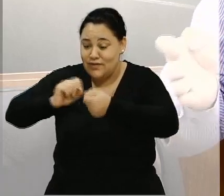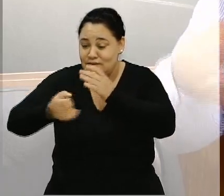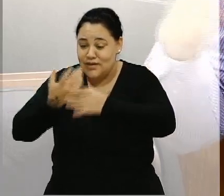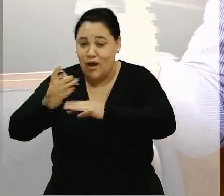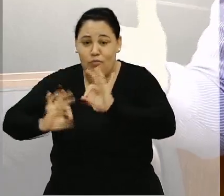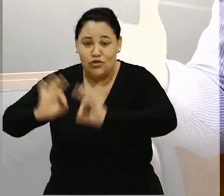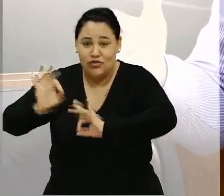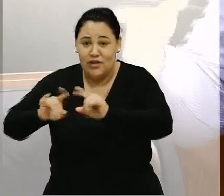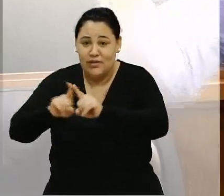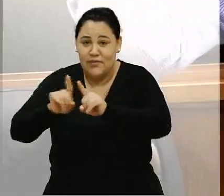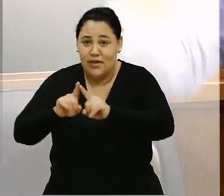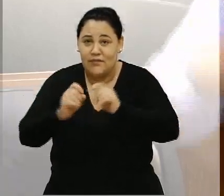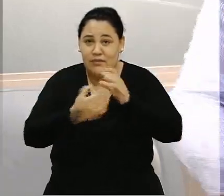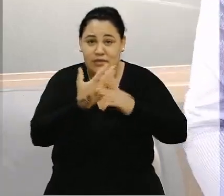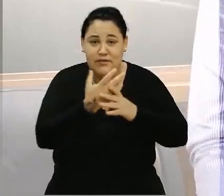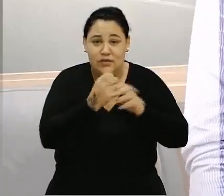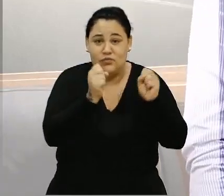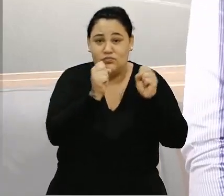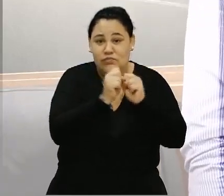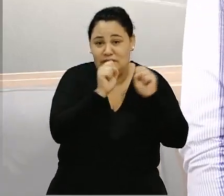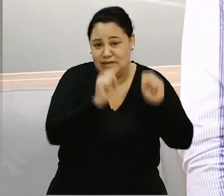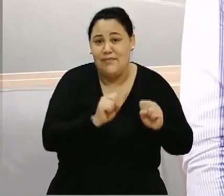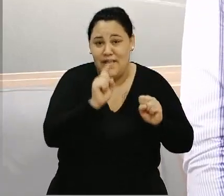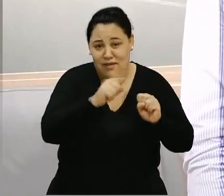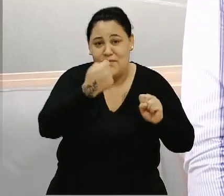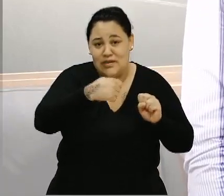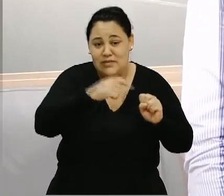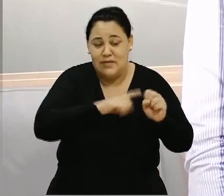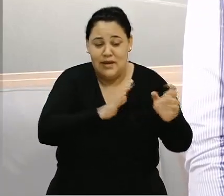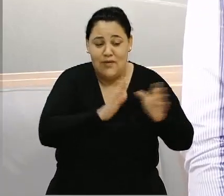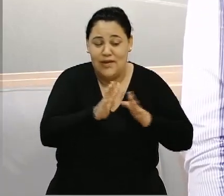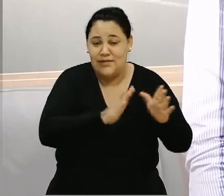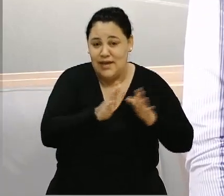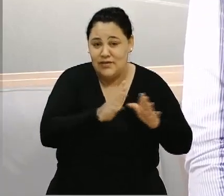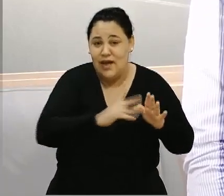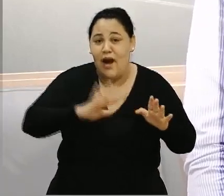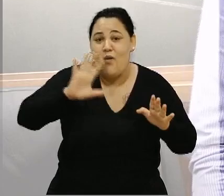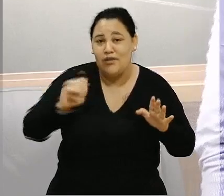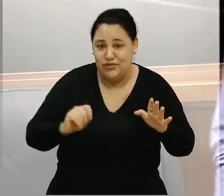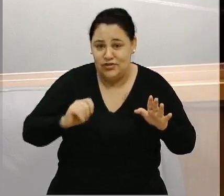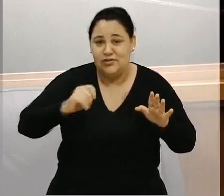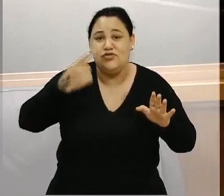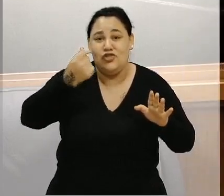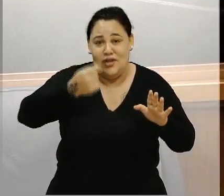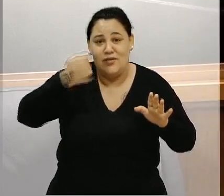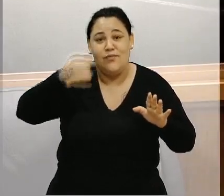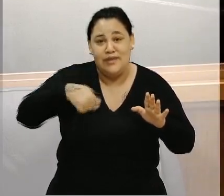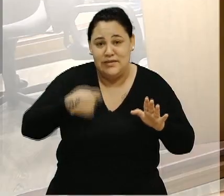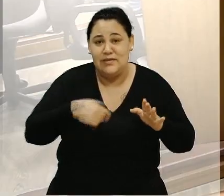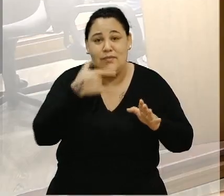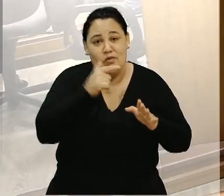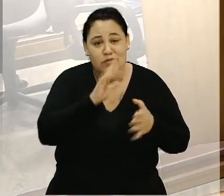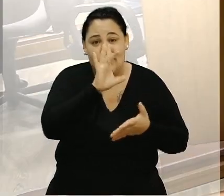inscrever no sistema aquilo que é necessário para a gente acessar a quantia de dinheiro necessária para fazer o que está a ser feito. Obrigado, vereador Lucas.